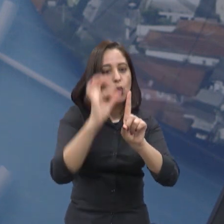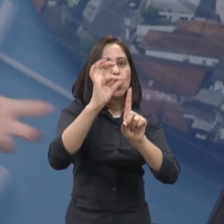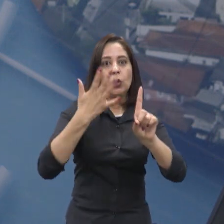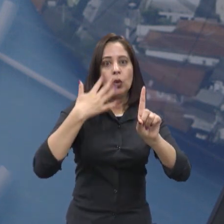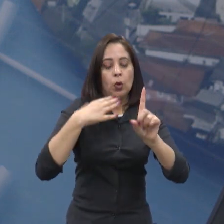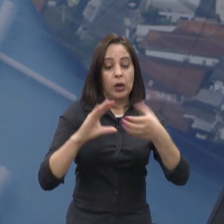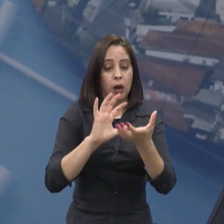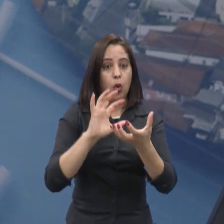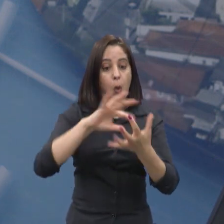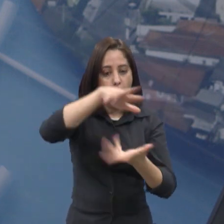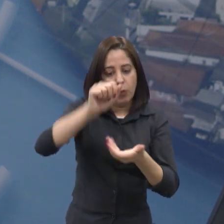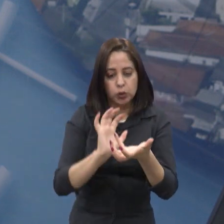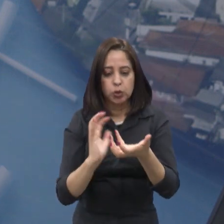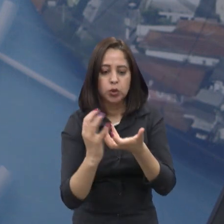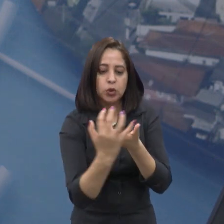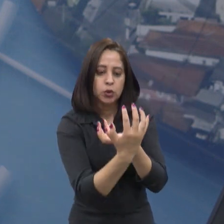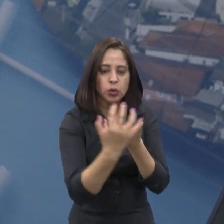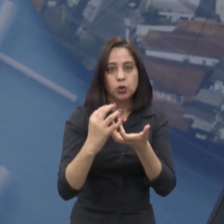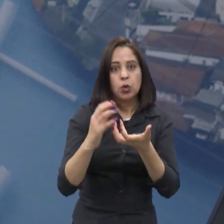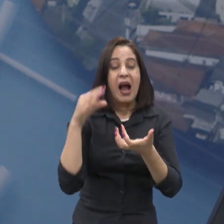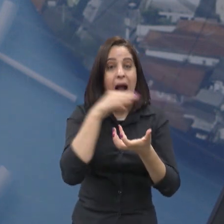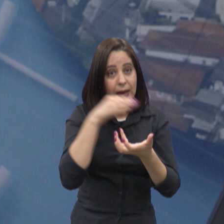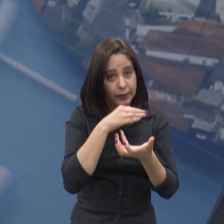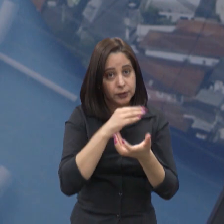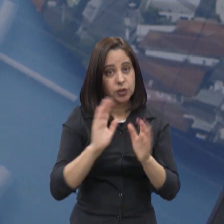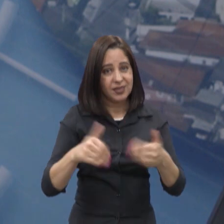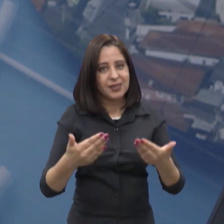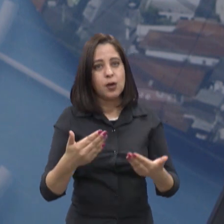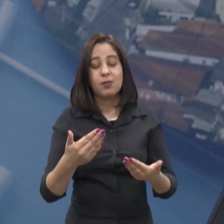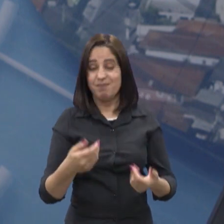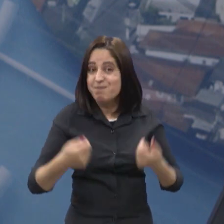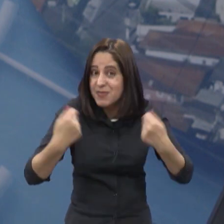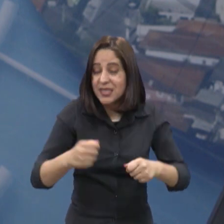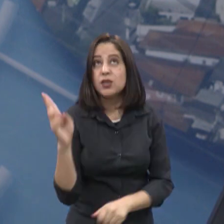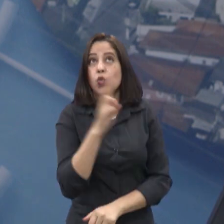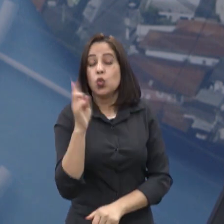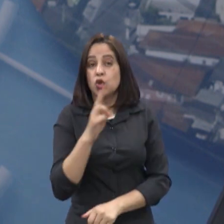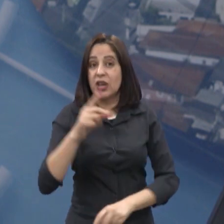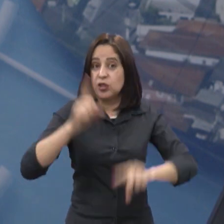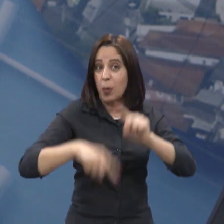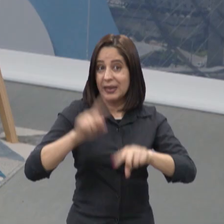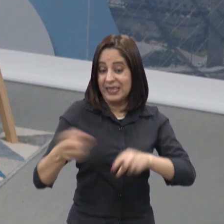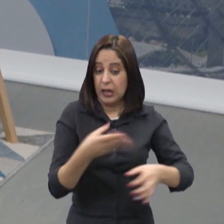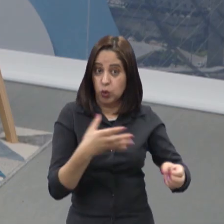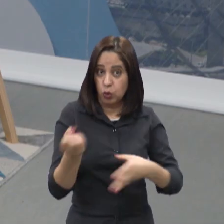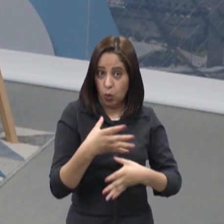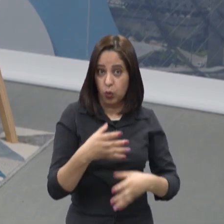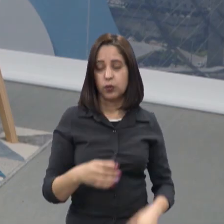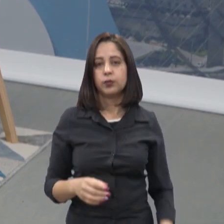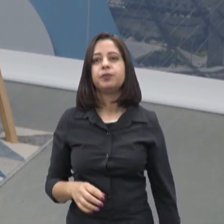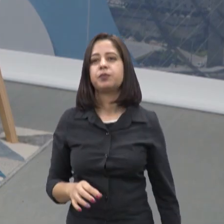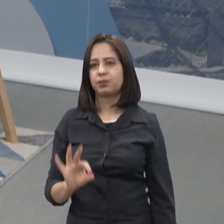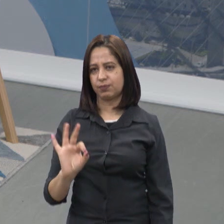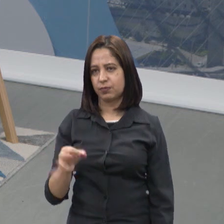fato. Realmente, é necessário essa modernização quando a gente fala no sistema também, né? Sim, claro. Principalmente,